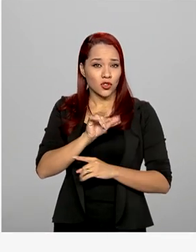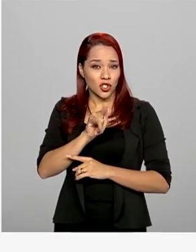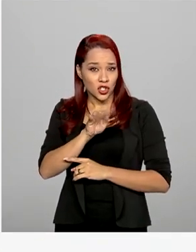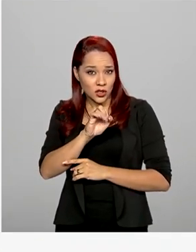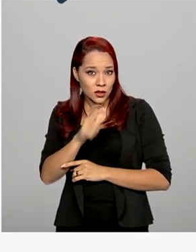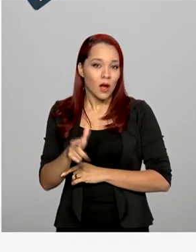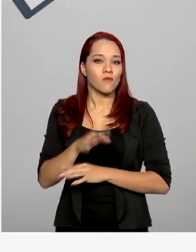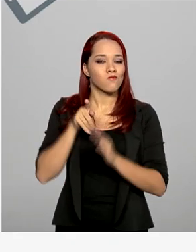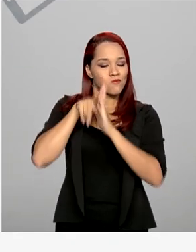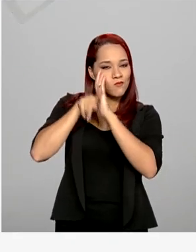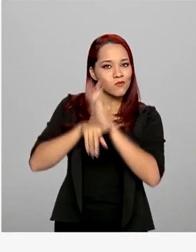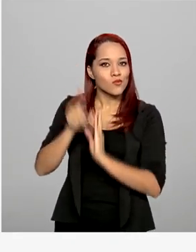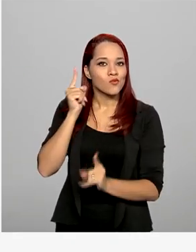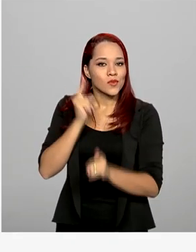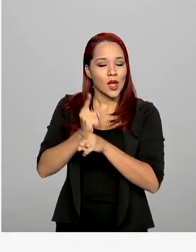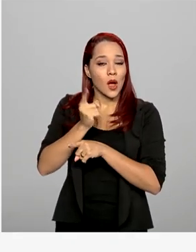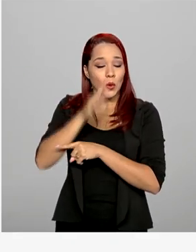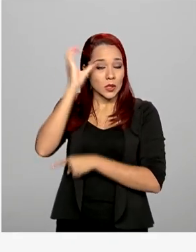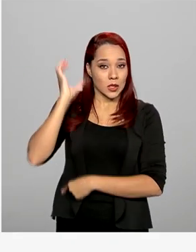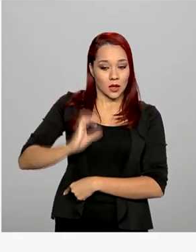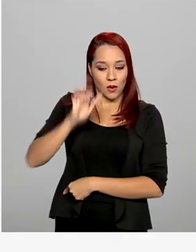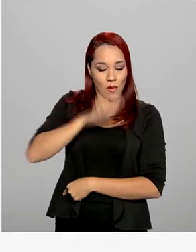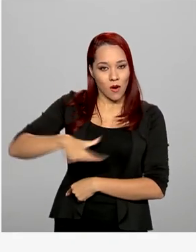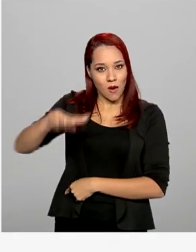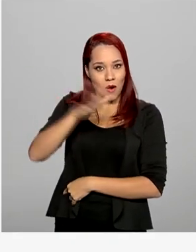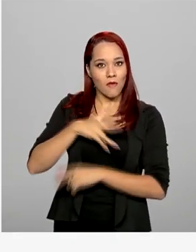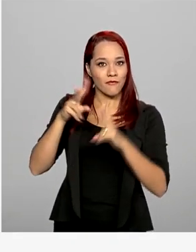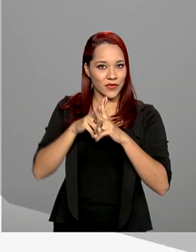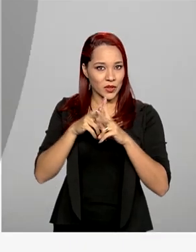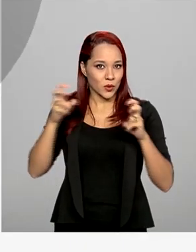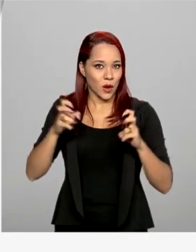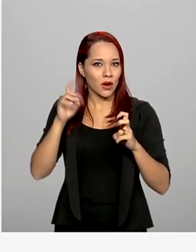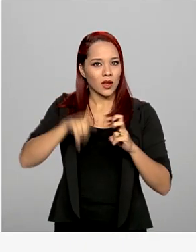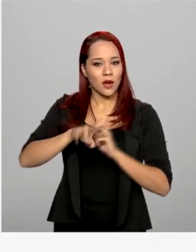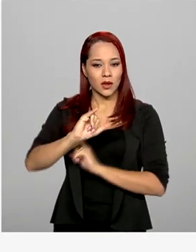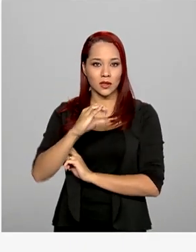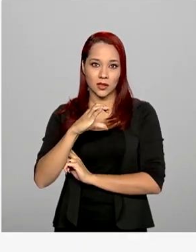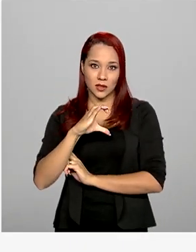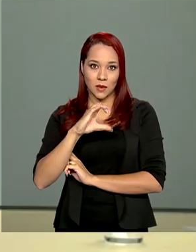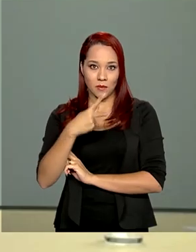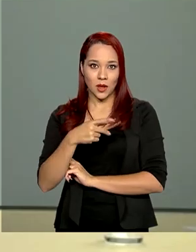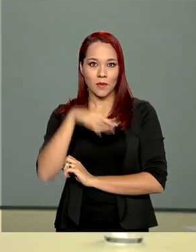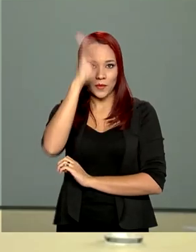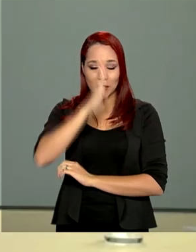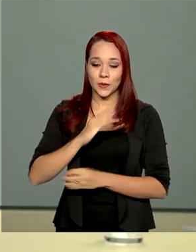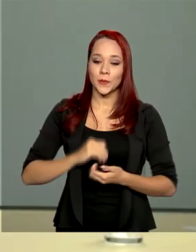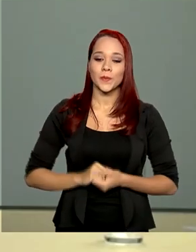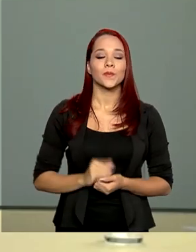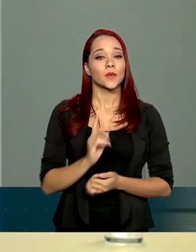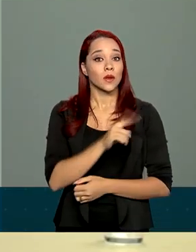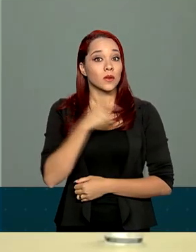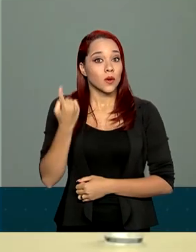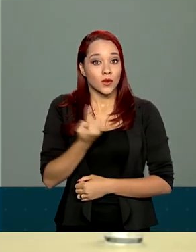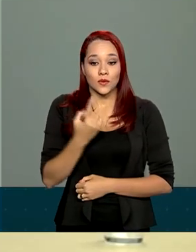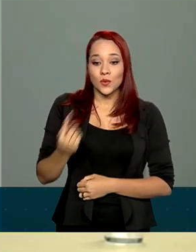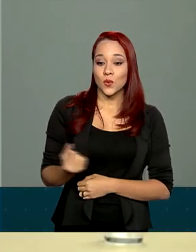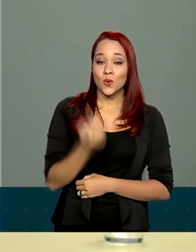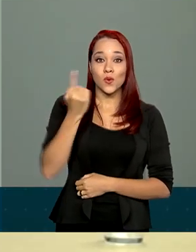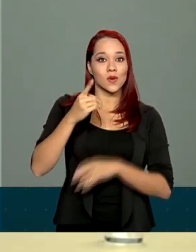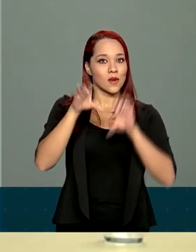que identificam o cidadão em ambiente virtual vinculados ao ICP Brasil. Nós somos a única